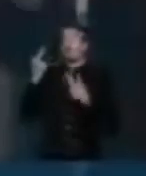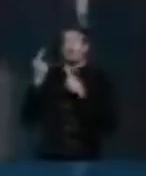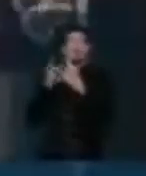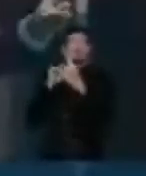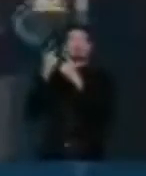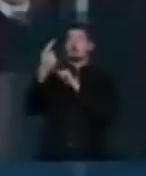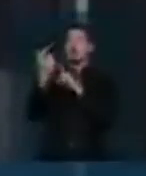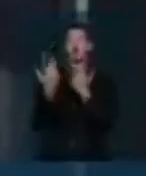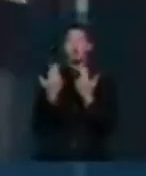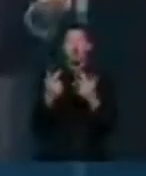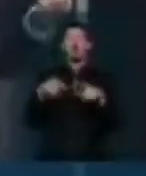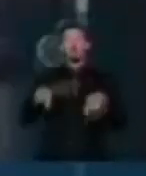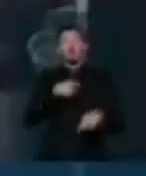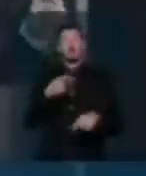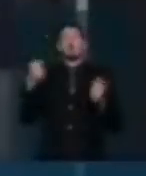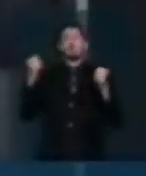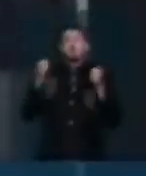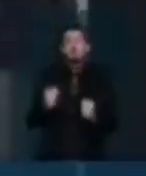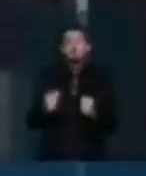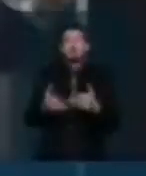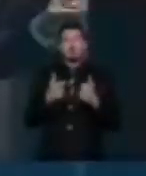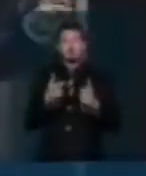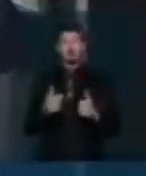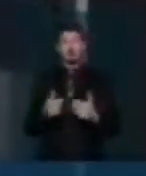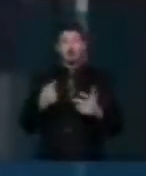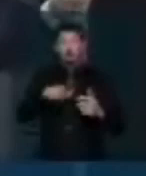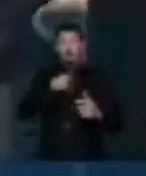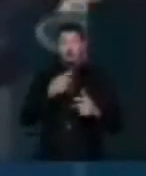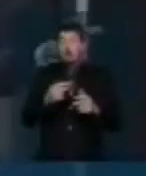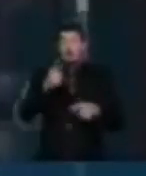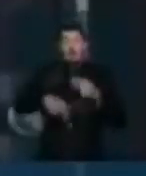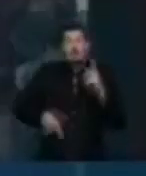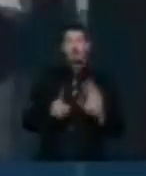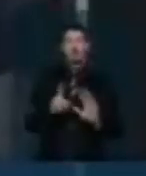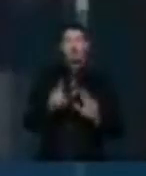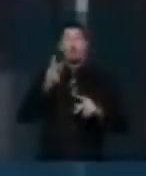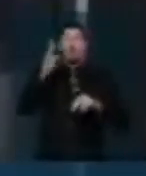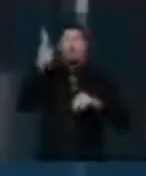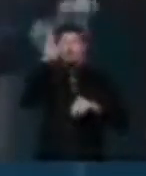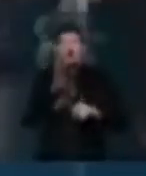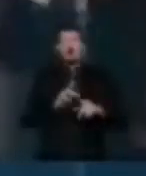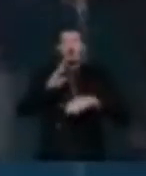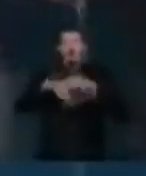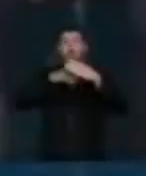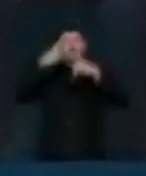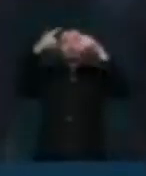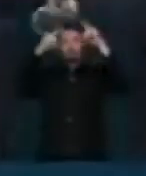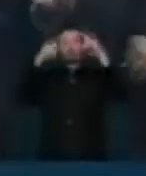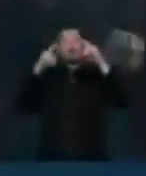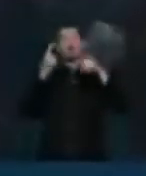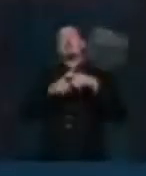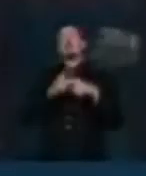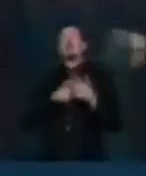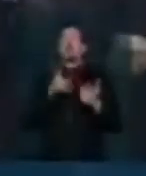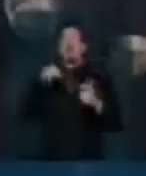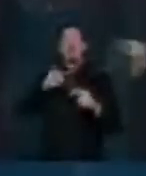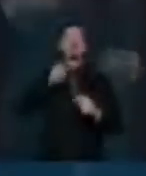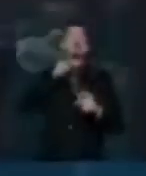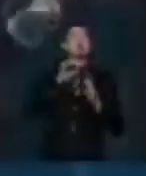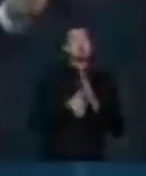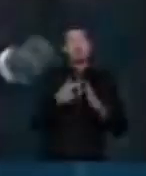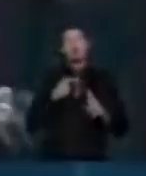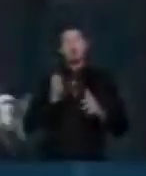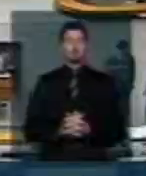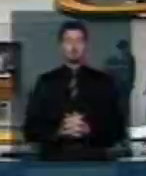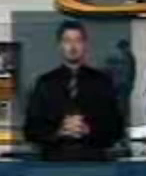não poderemos impedir a evolução do país permanecer obstruído por um legado de corrupção ética,